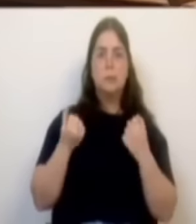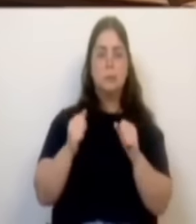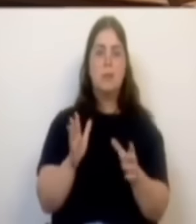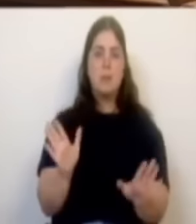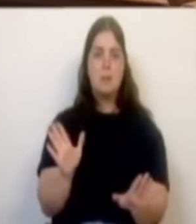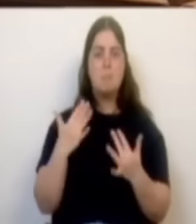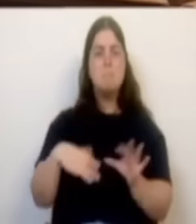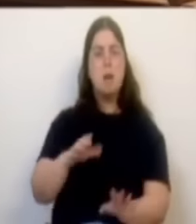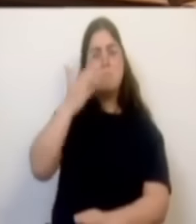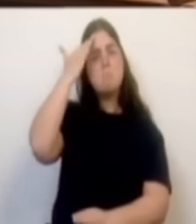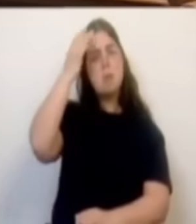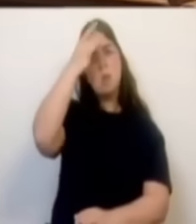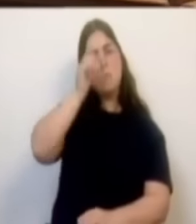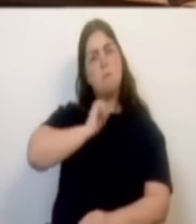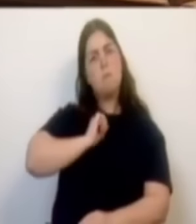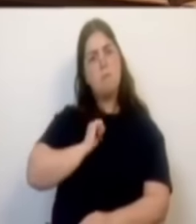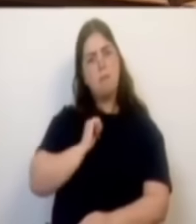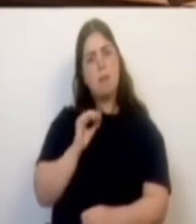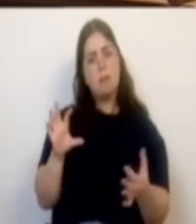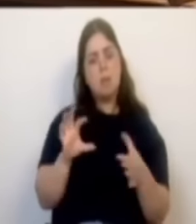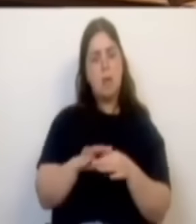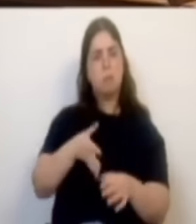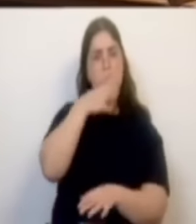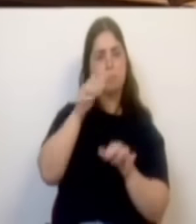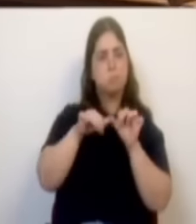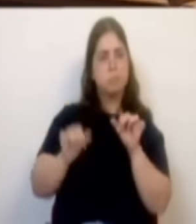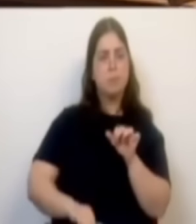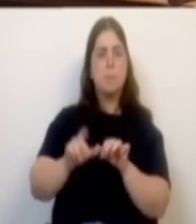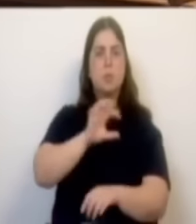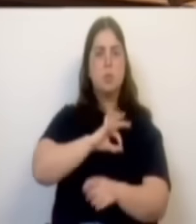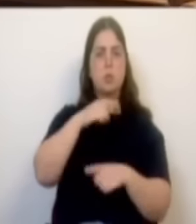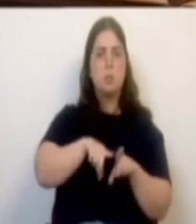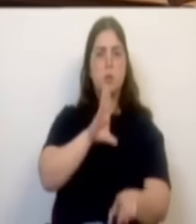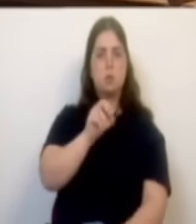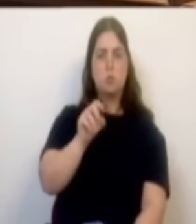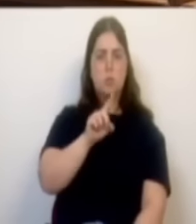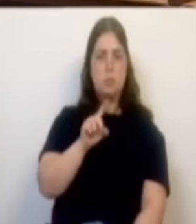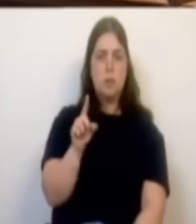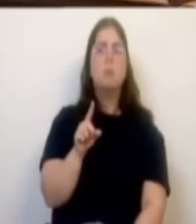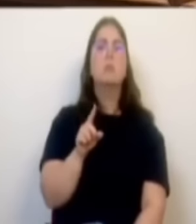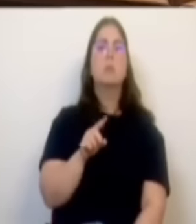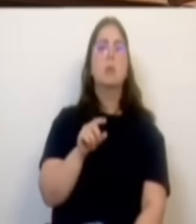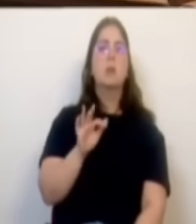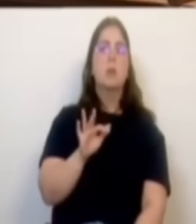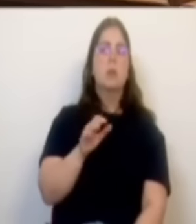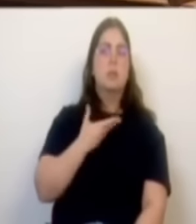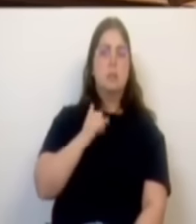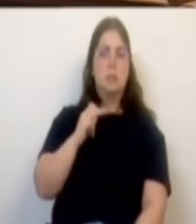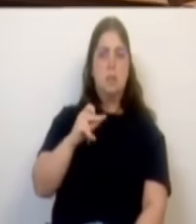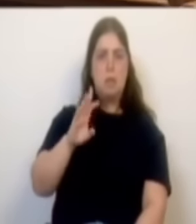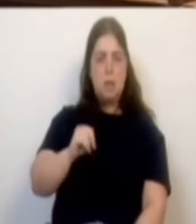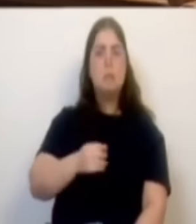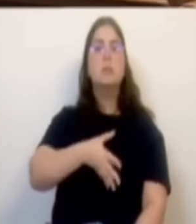devia fazer, na sequência da intervenção do Sr. Deputado José Dias Fernandes, era pedir desculpa aos